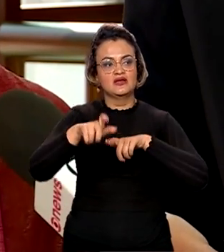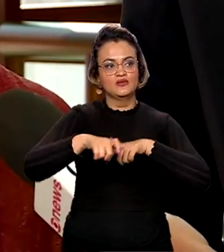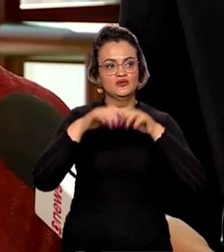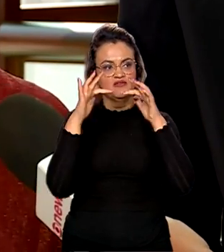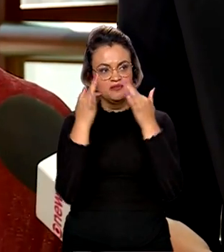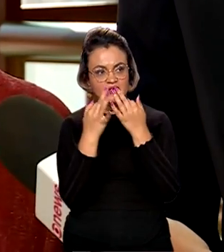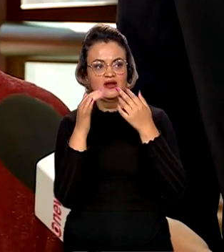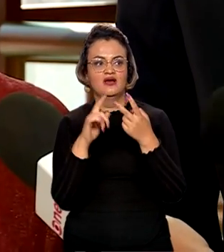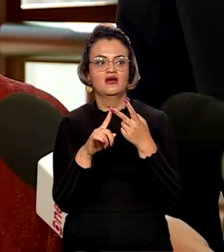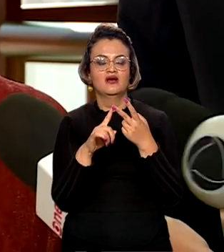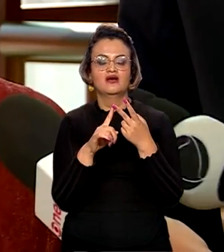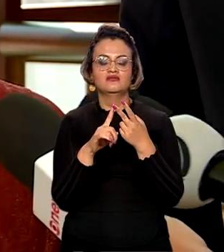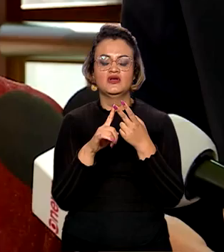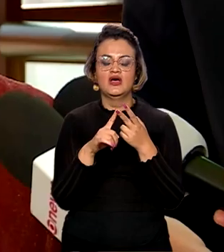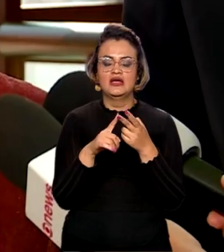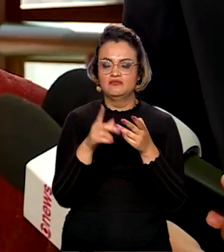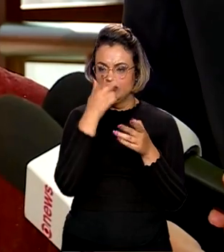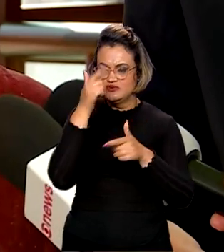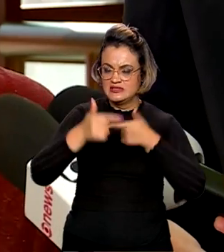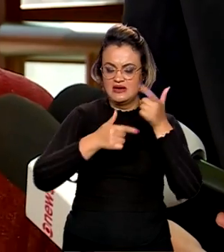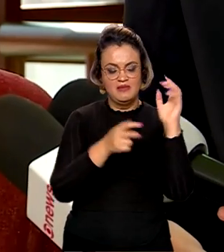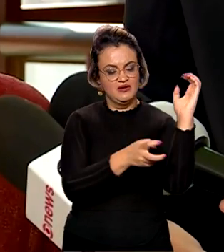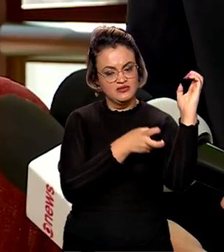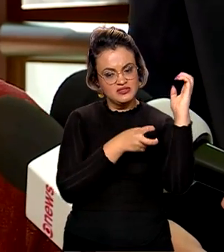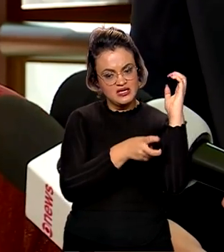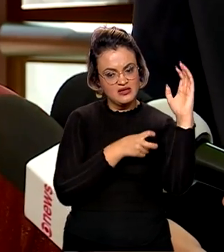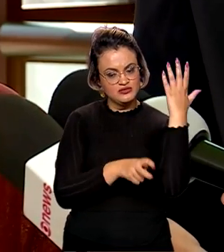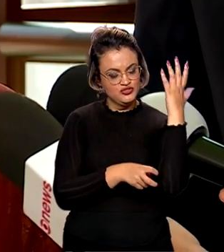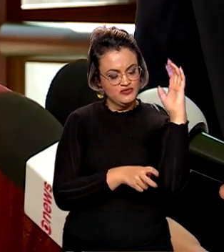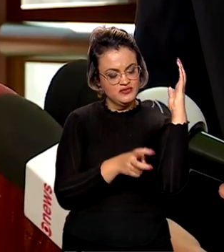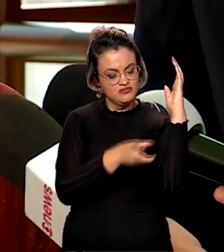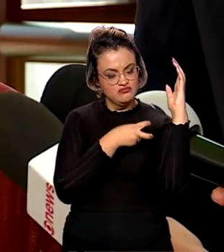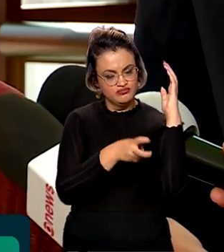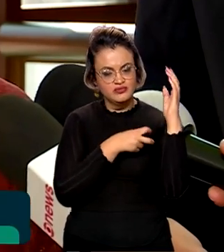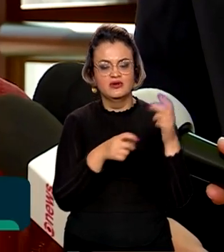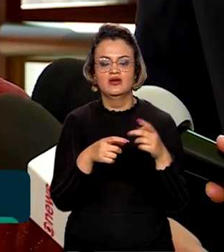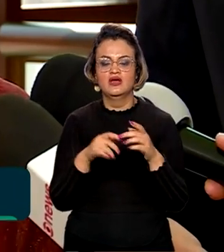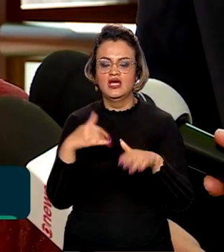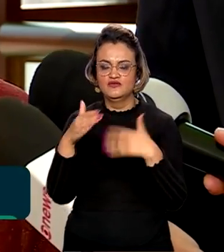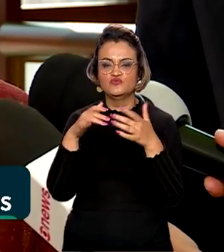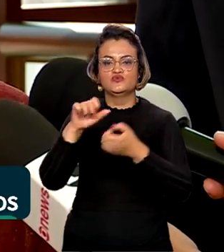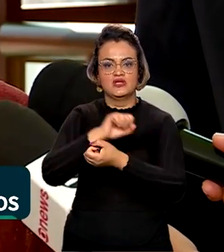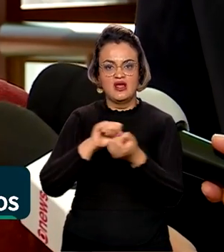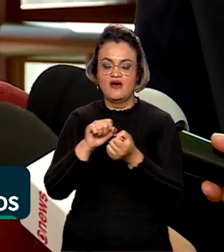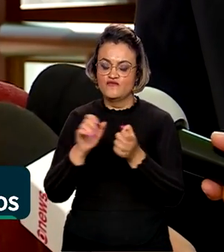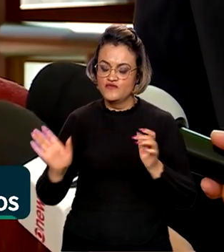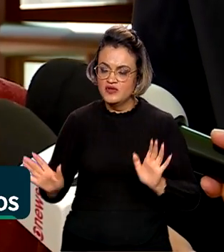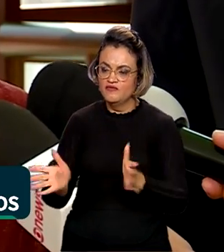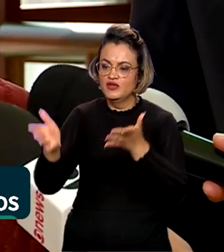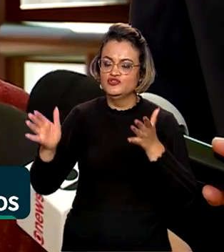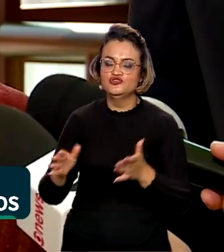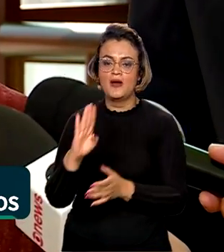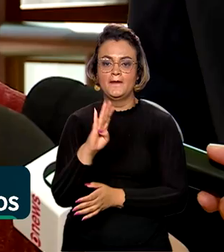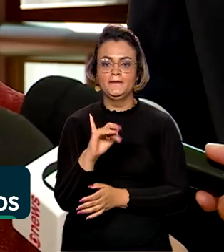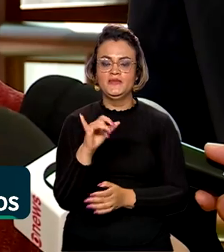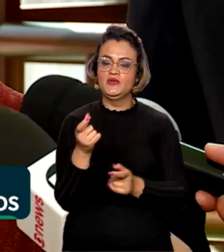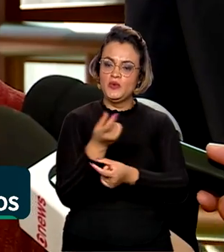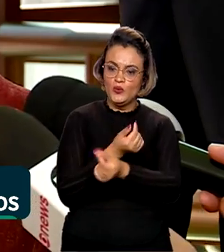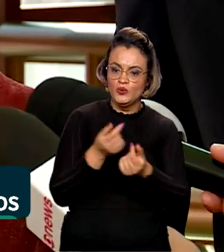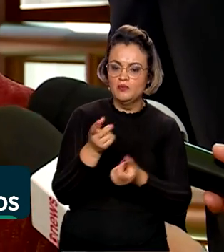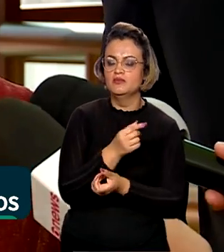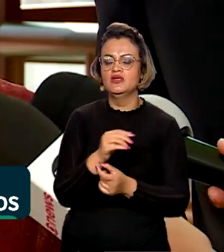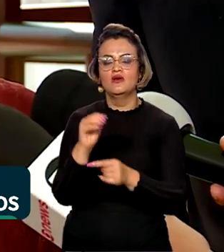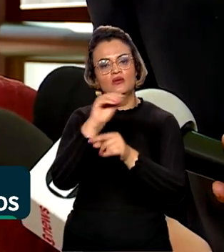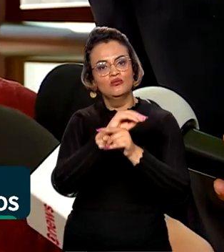fortalecimento dos extrativistas, produção sustentável, projetos que fortaleçam a bioeconomia, restauro florestal.